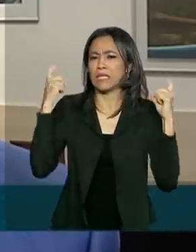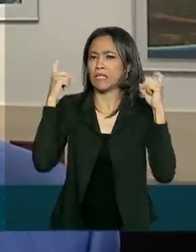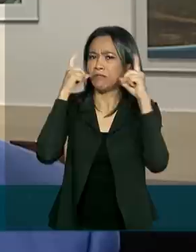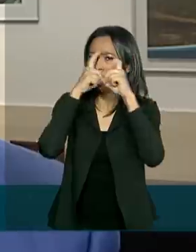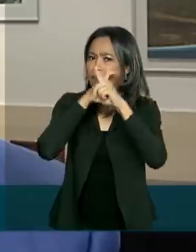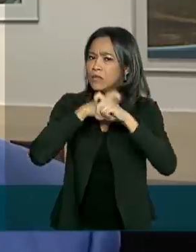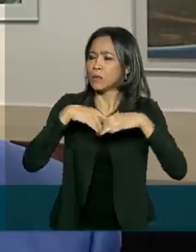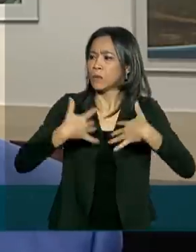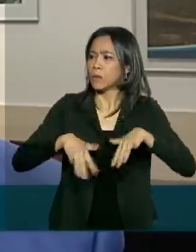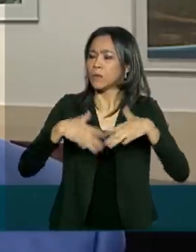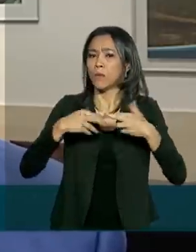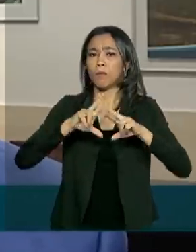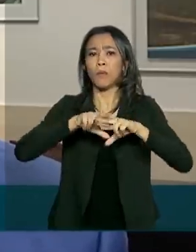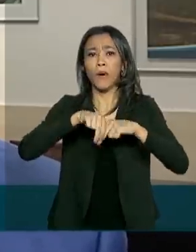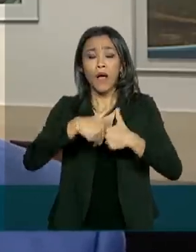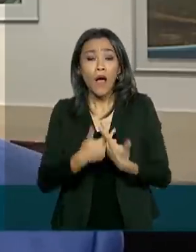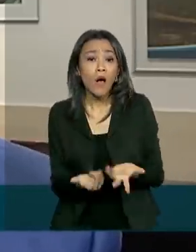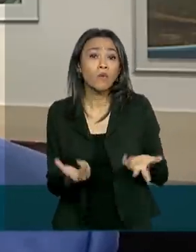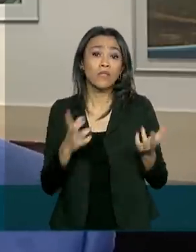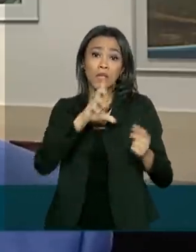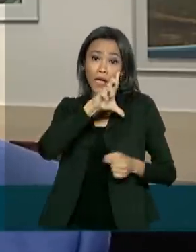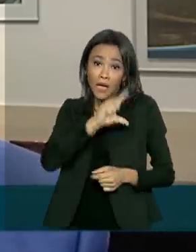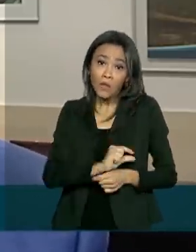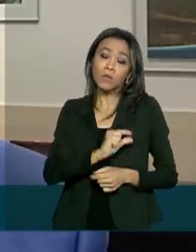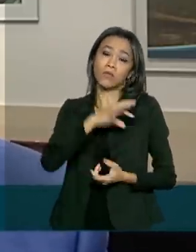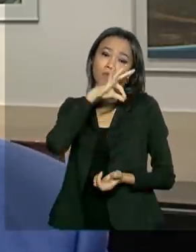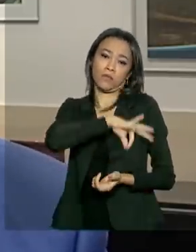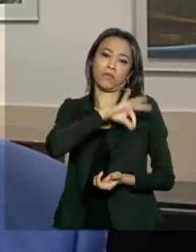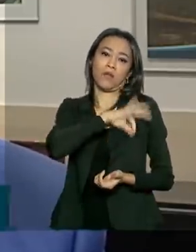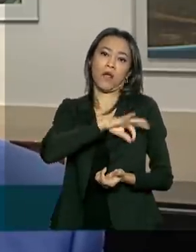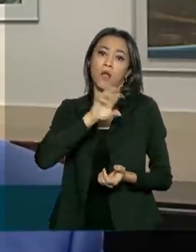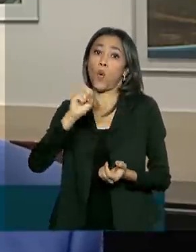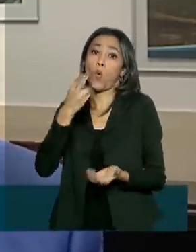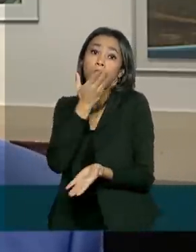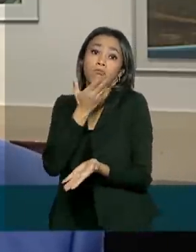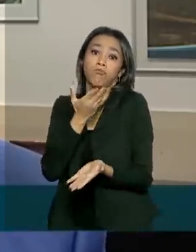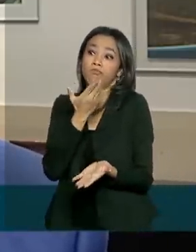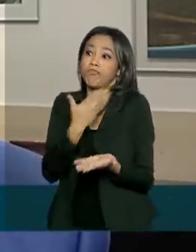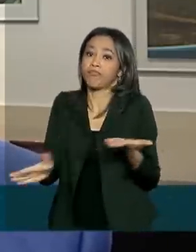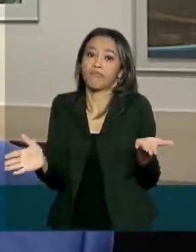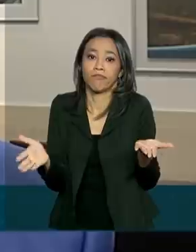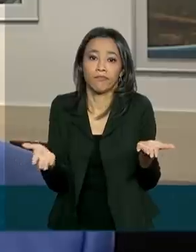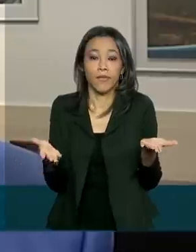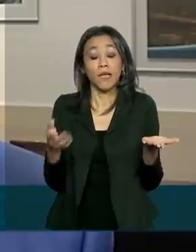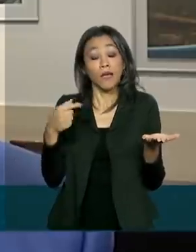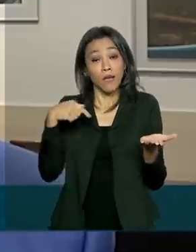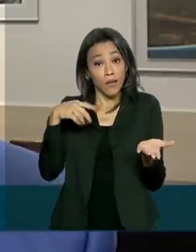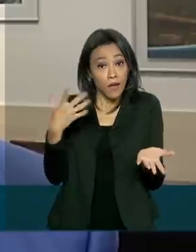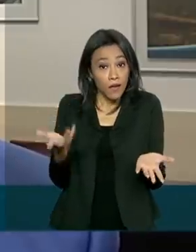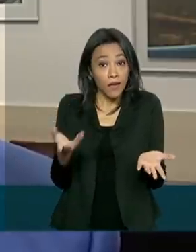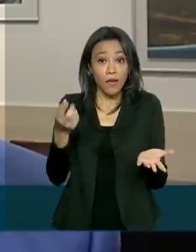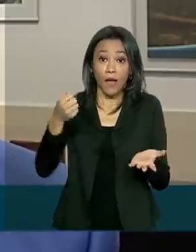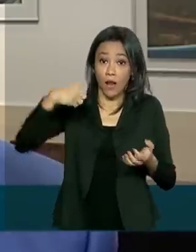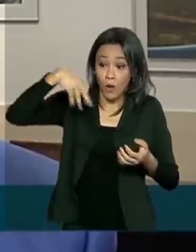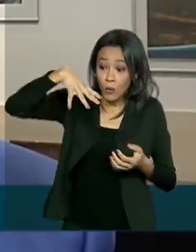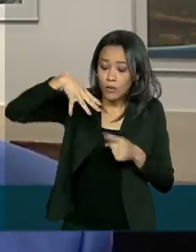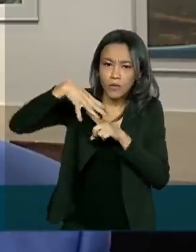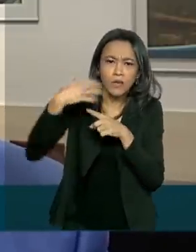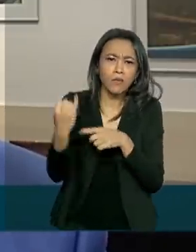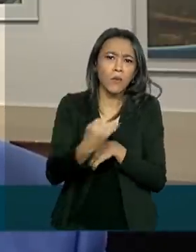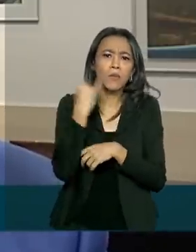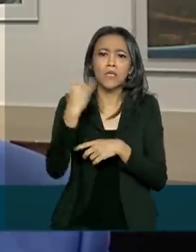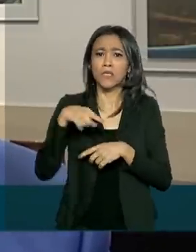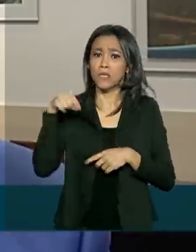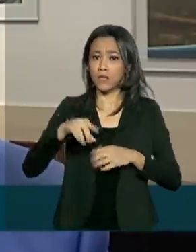redução ou da perda de renda. E a energia elétrica é um bem essencial, ainda mais nesse